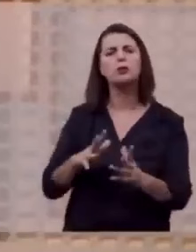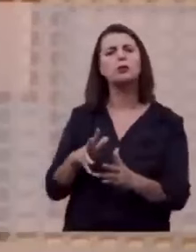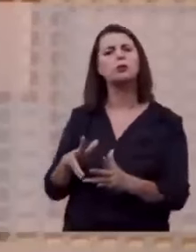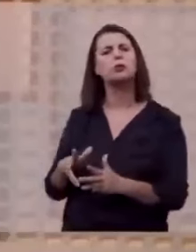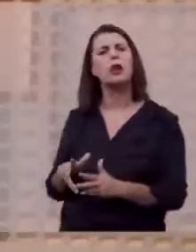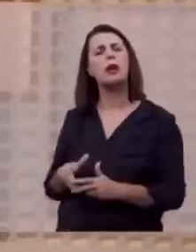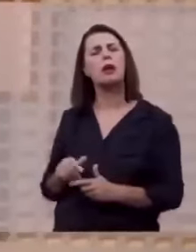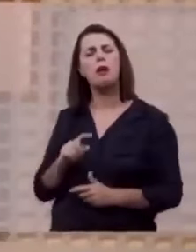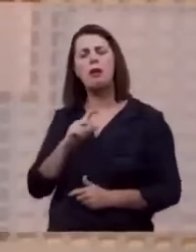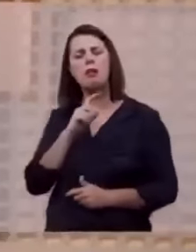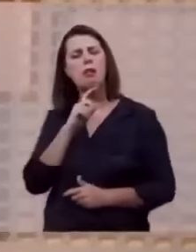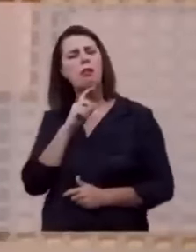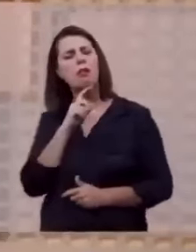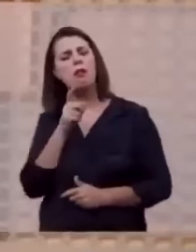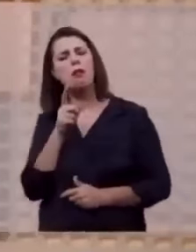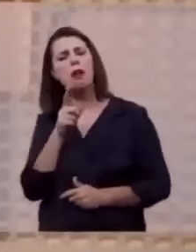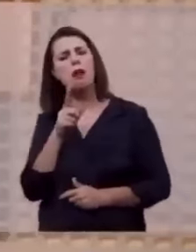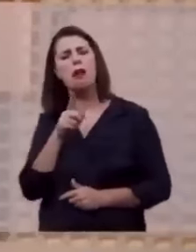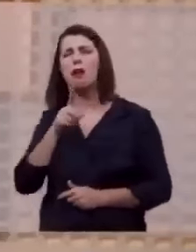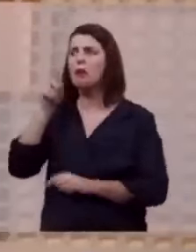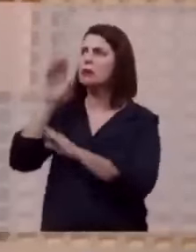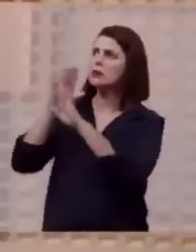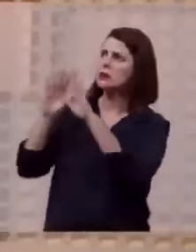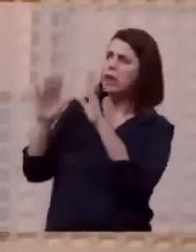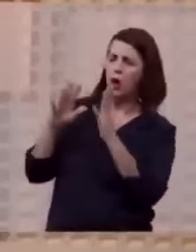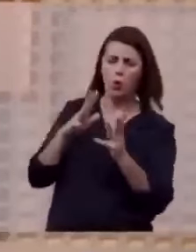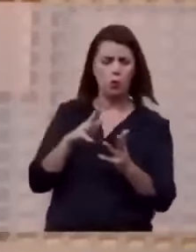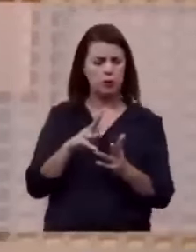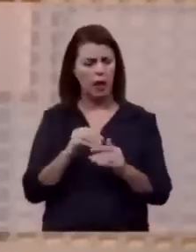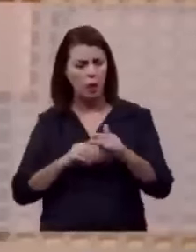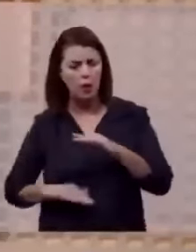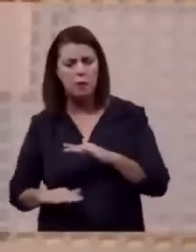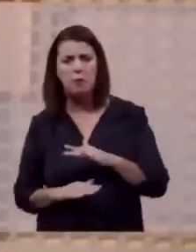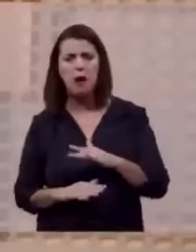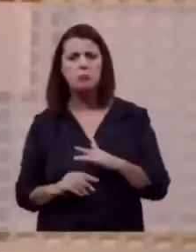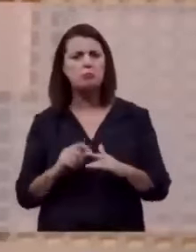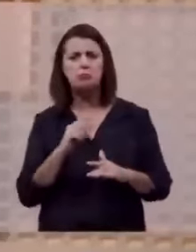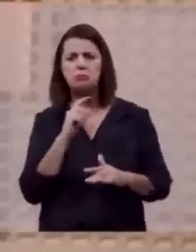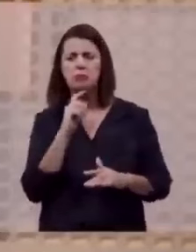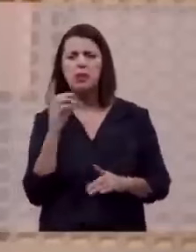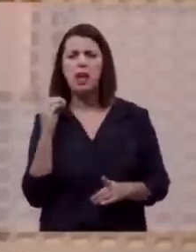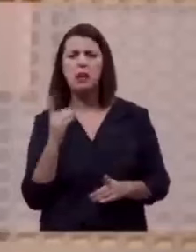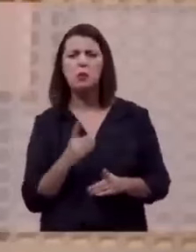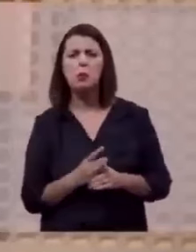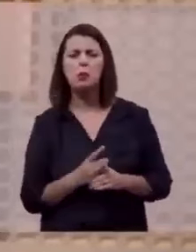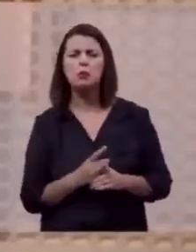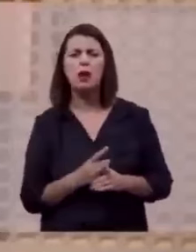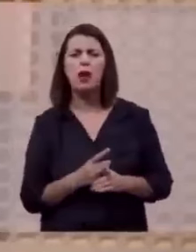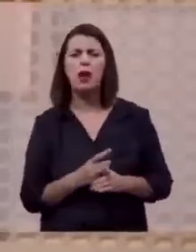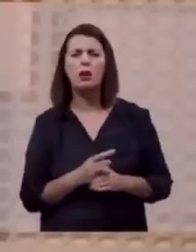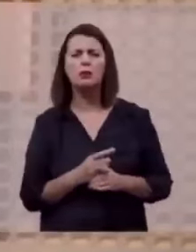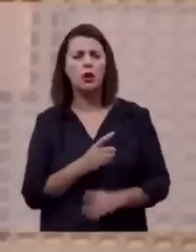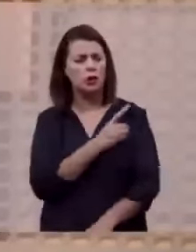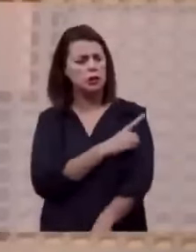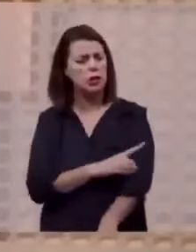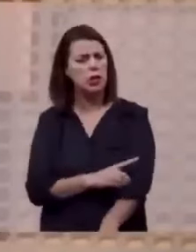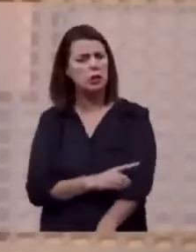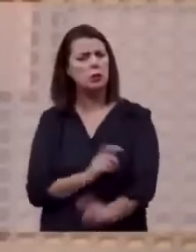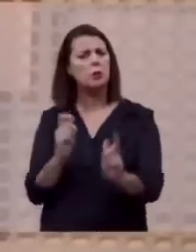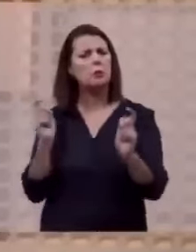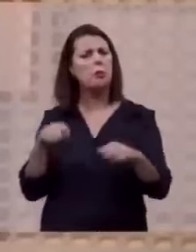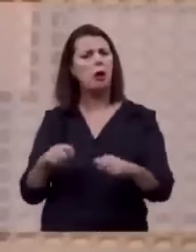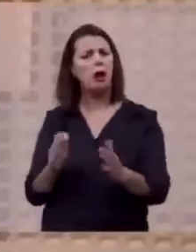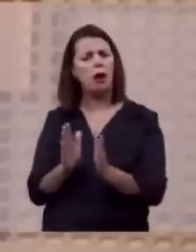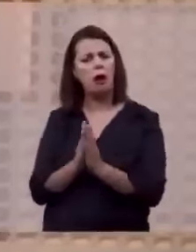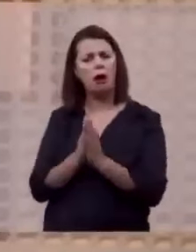E ninguém, nem no céu, nem na terra, nem debaixo da terra, foi encontrado digno de abrir o livro, de desatar-lhe os